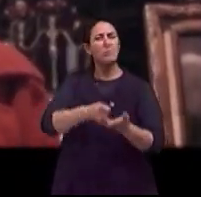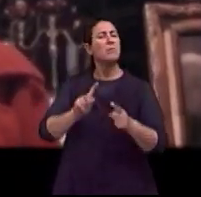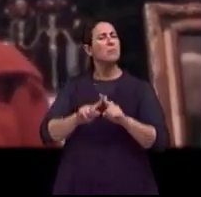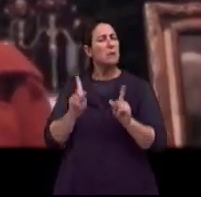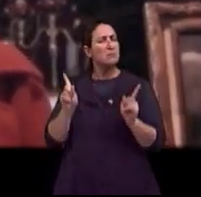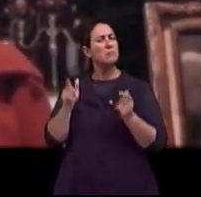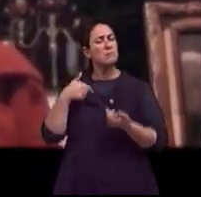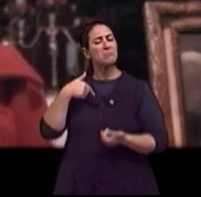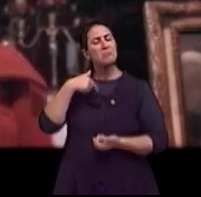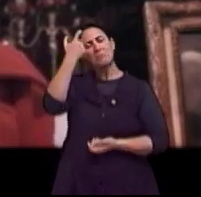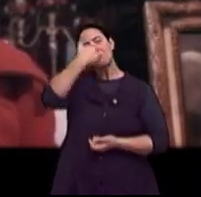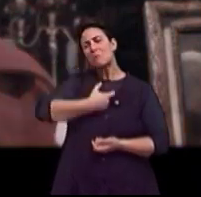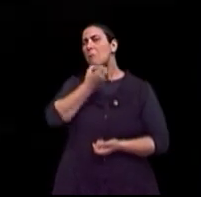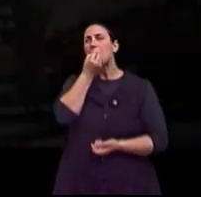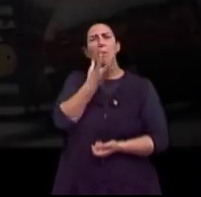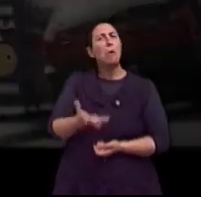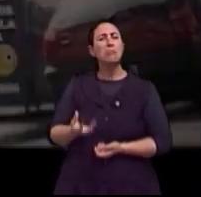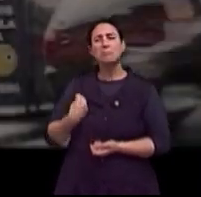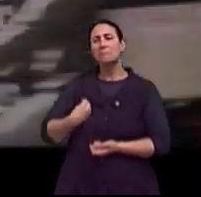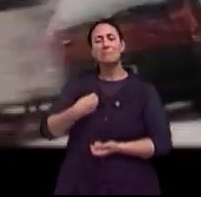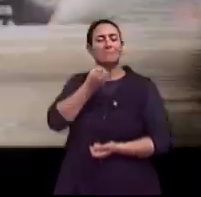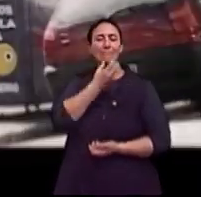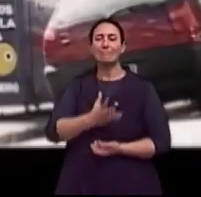que fica muito bom, muito bom.